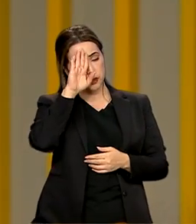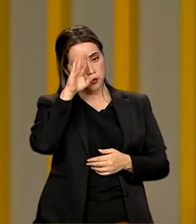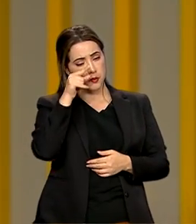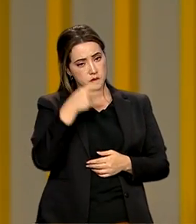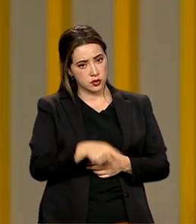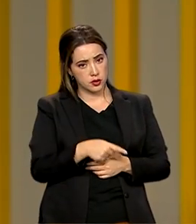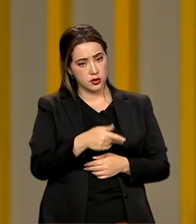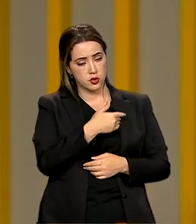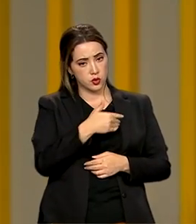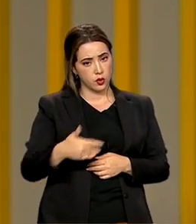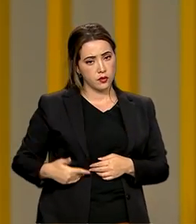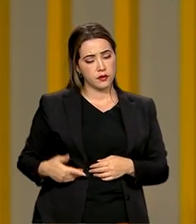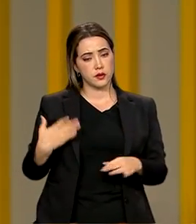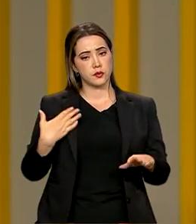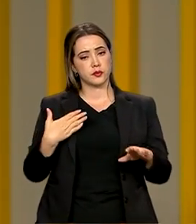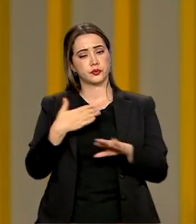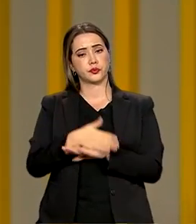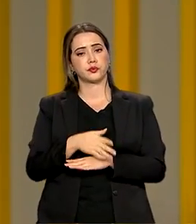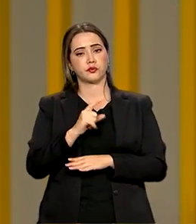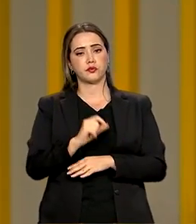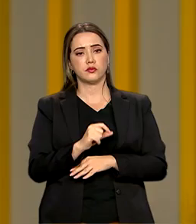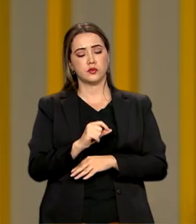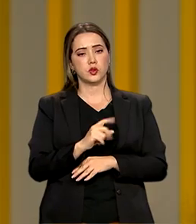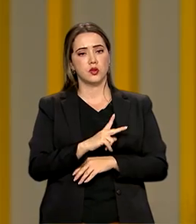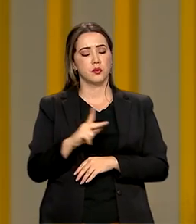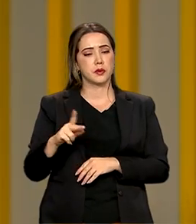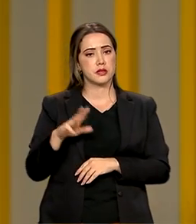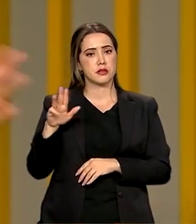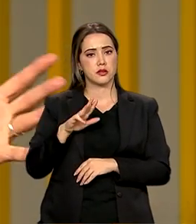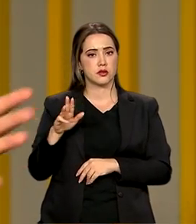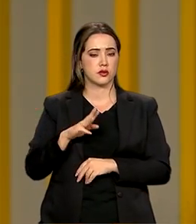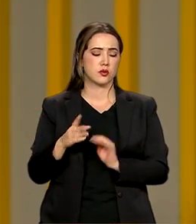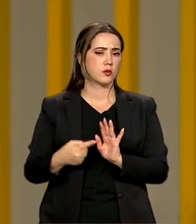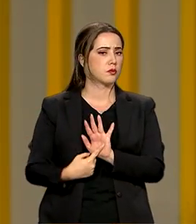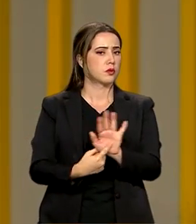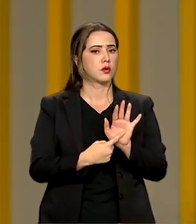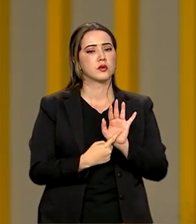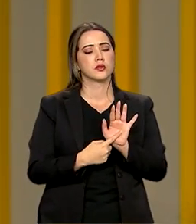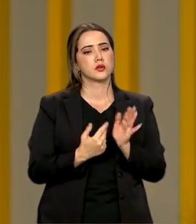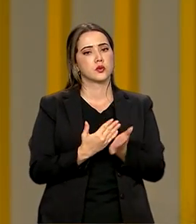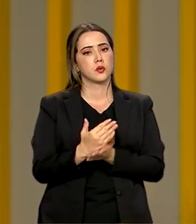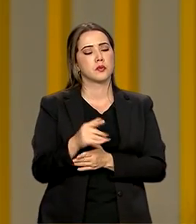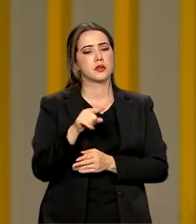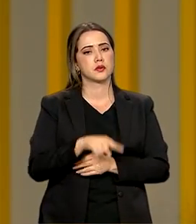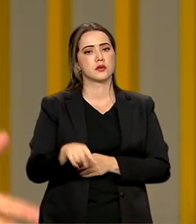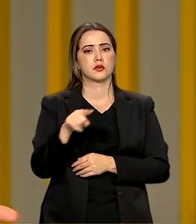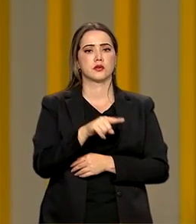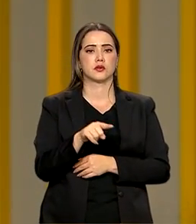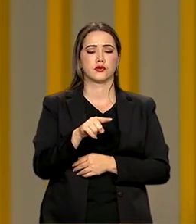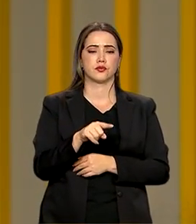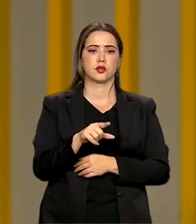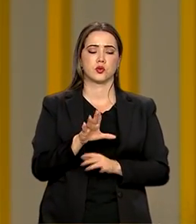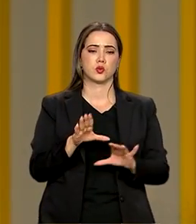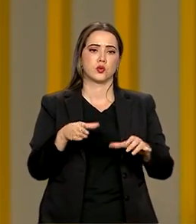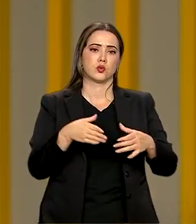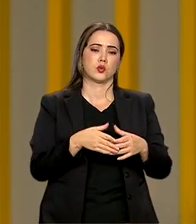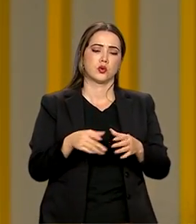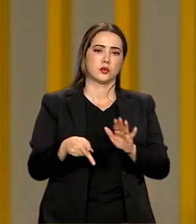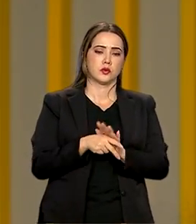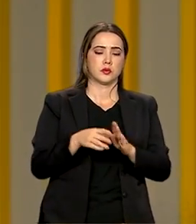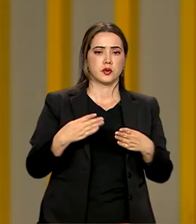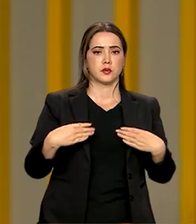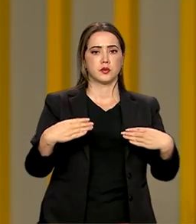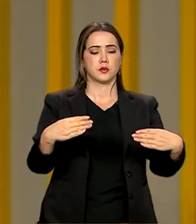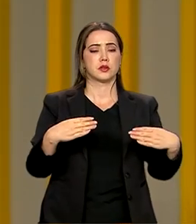entrou muito com essa... Presidente Lula coloca isso desde o início na composição do seu ministério e da